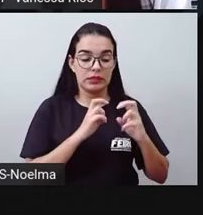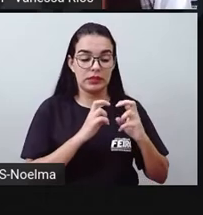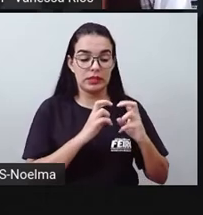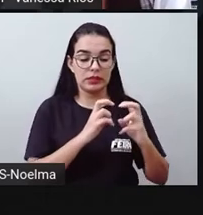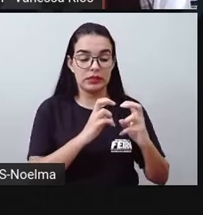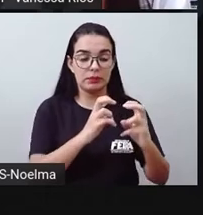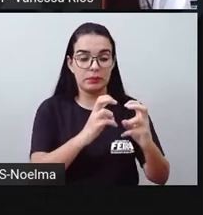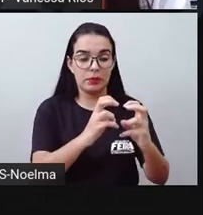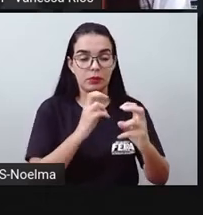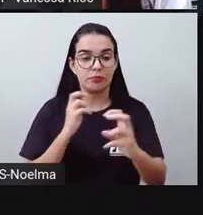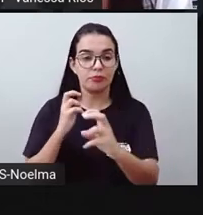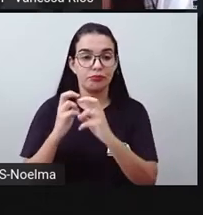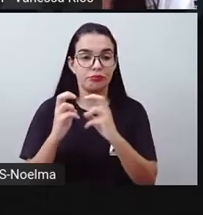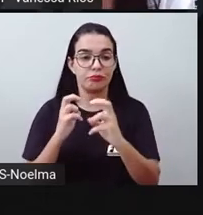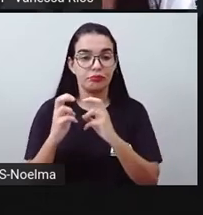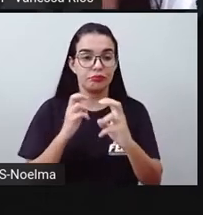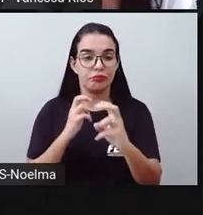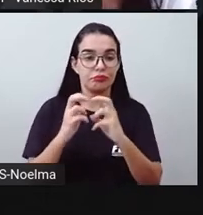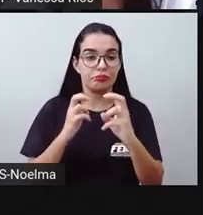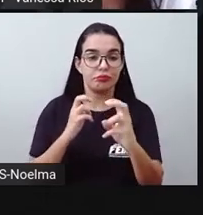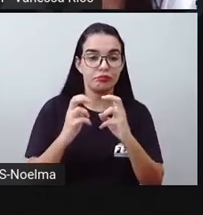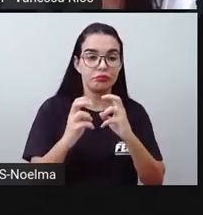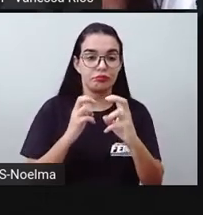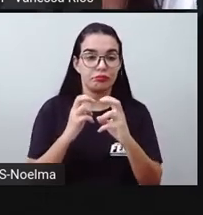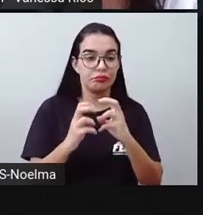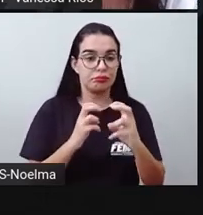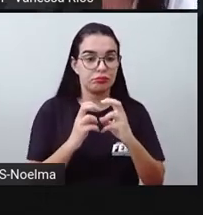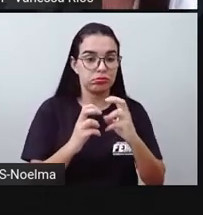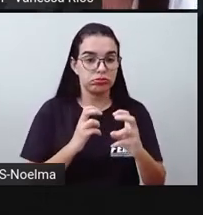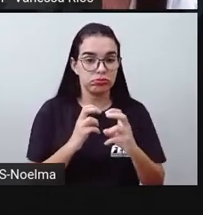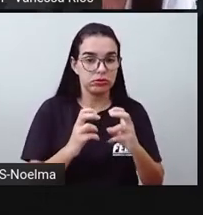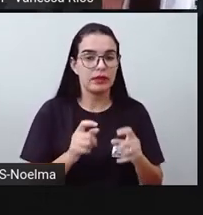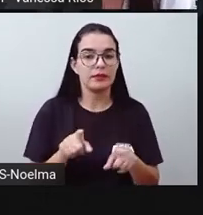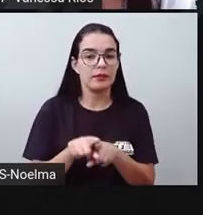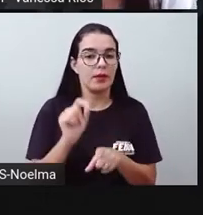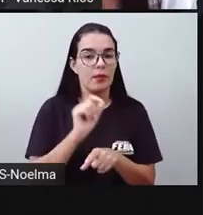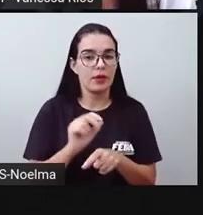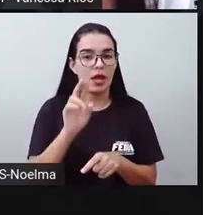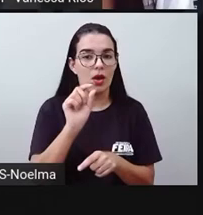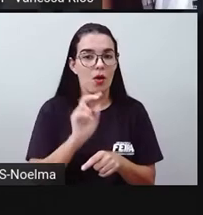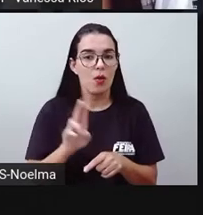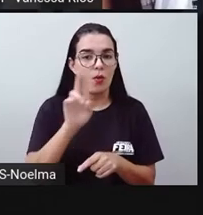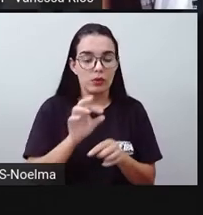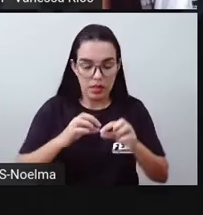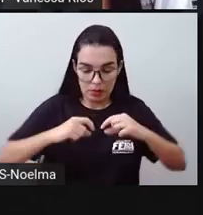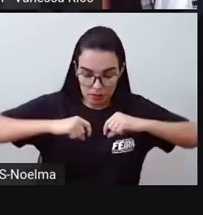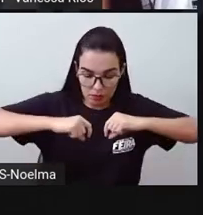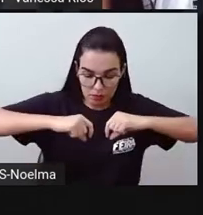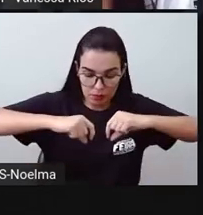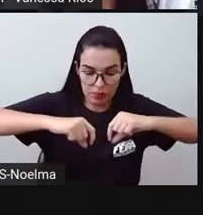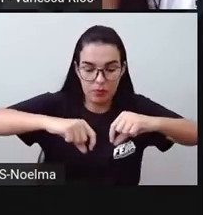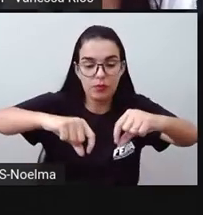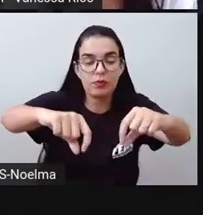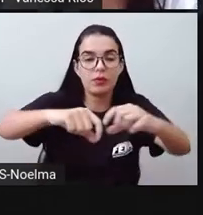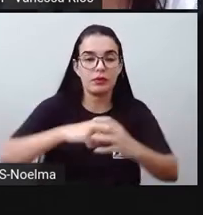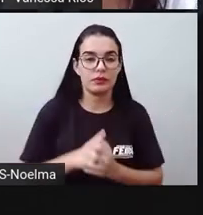transportes que se locomovem em trilhas férreas, como o trem. E a gente ainda tem os transportes